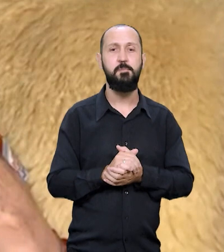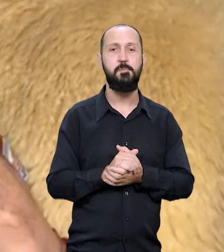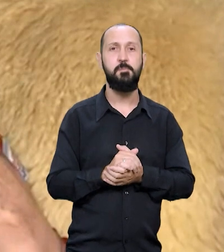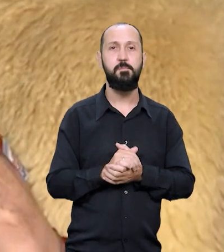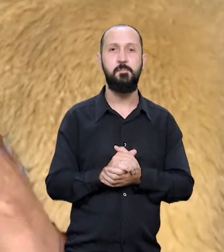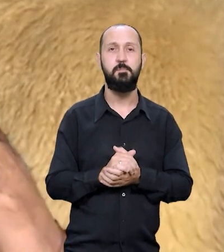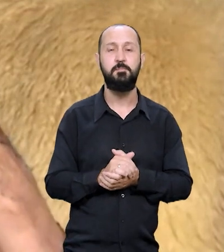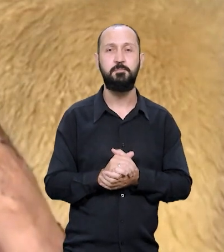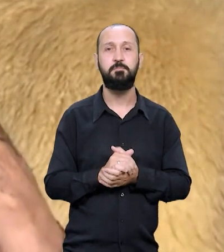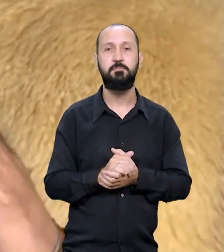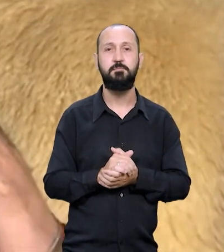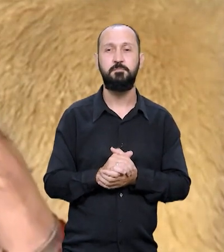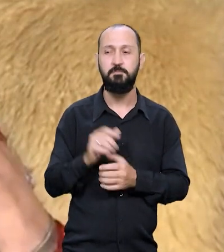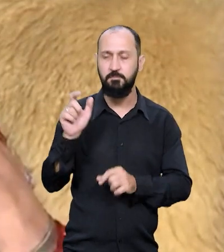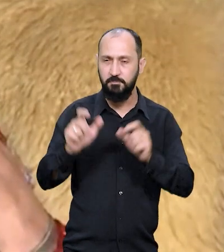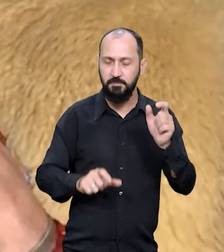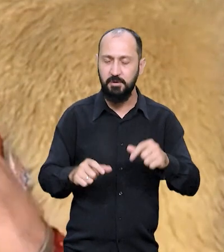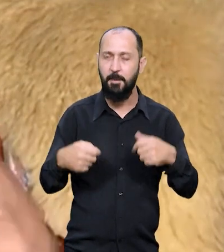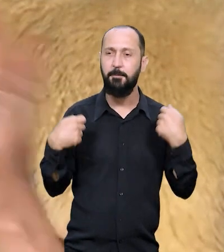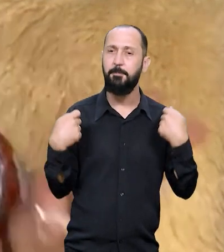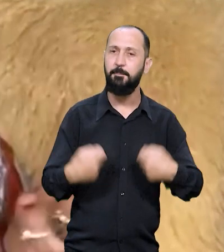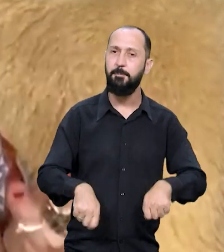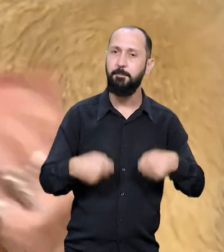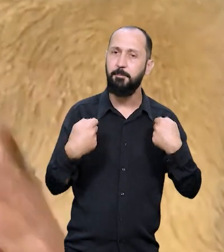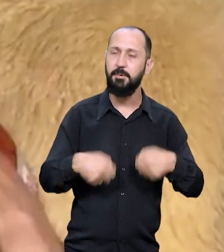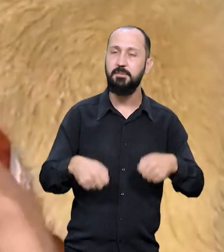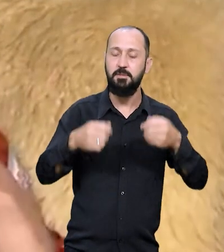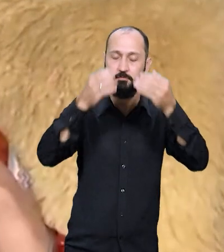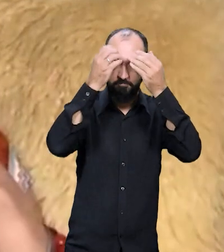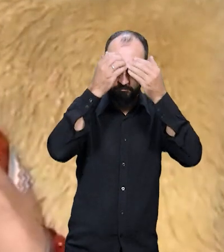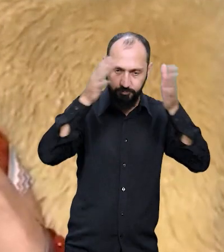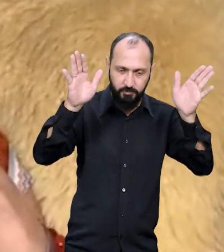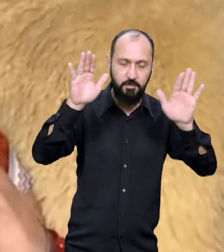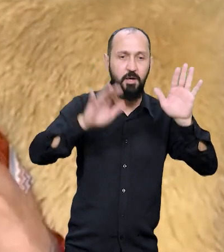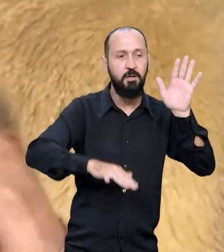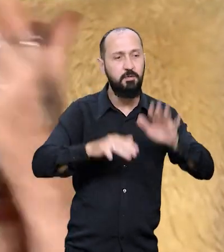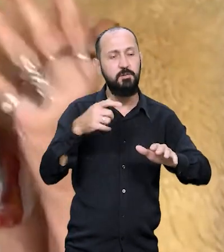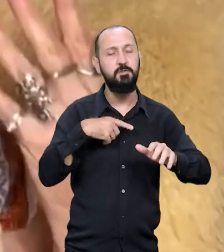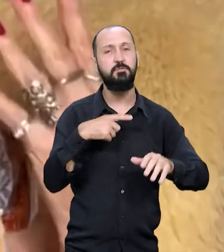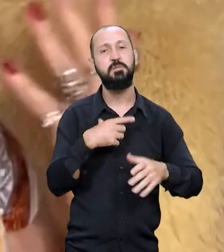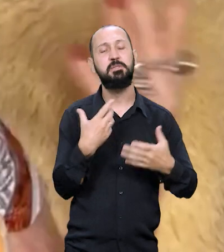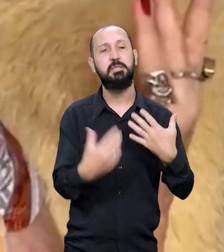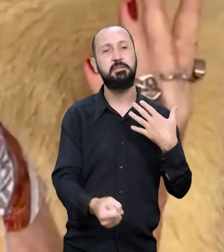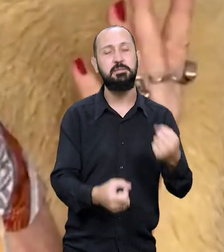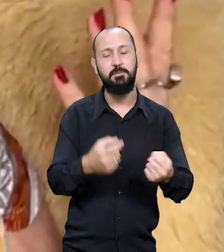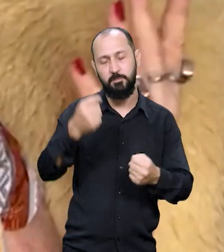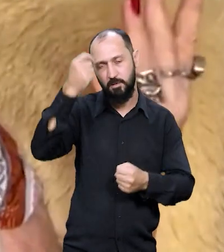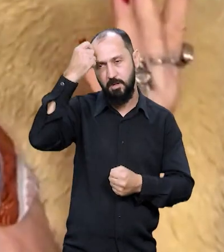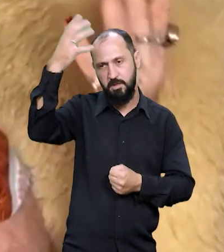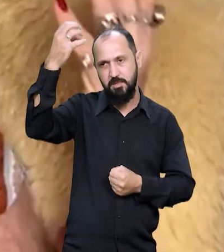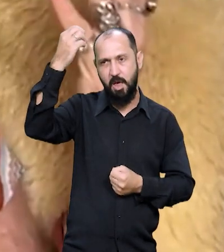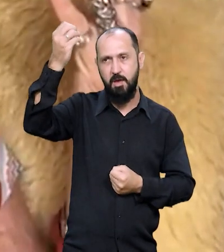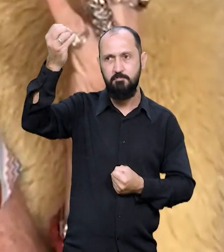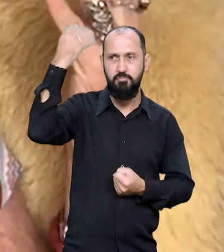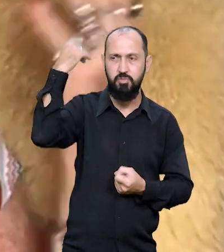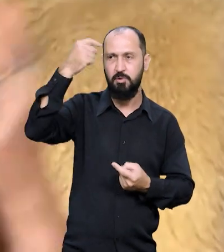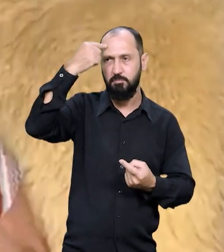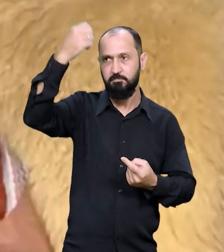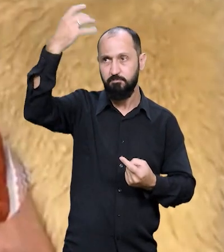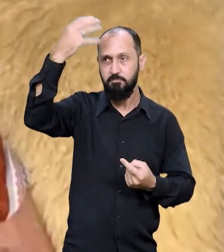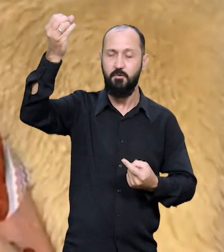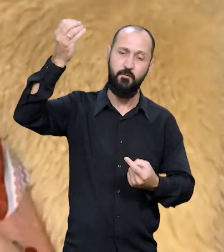A pessoa precisa se abrir, às vezes jogar muita ideia venda fora,